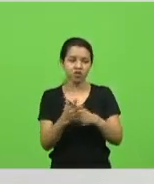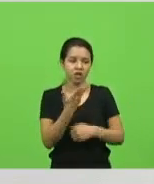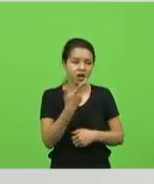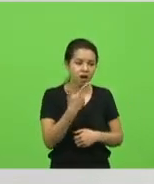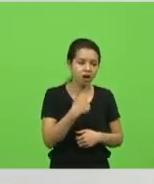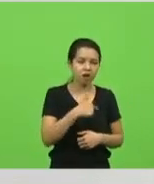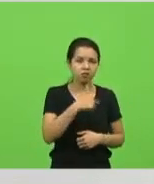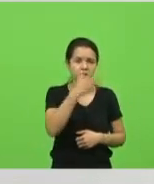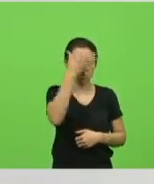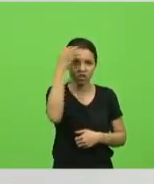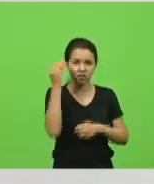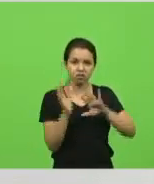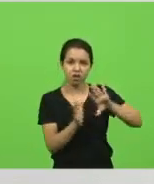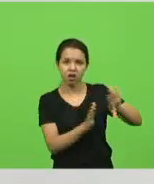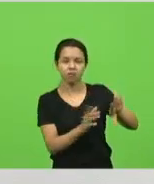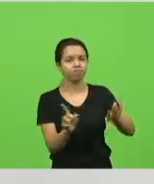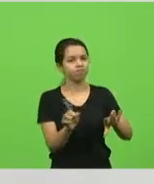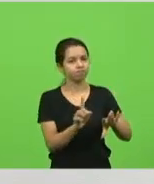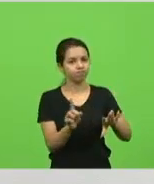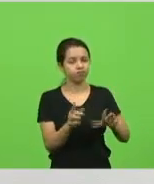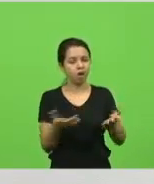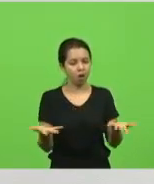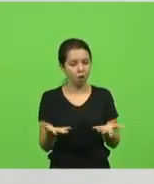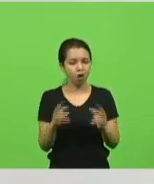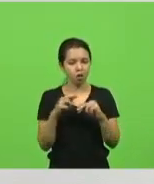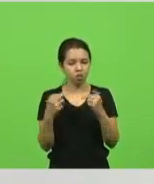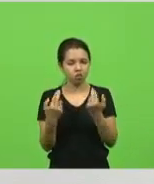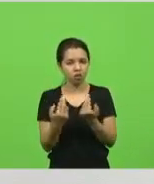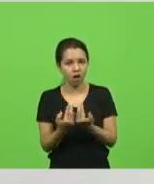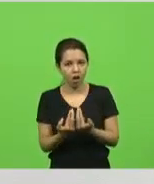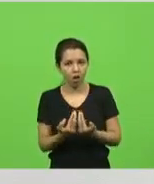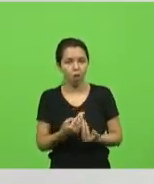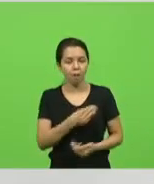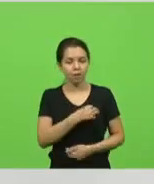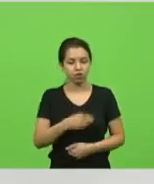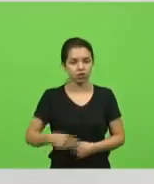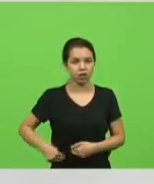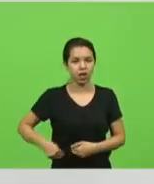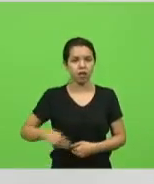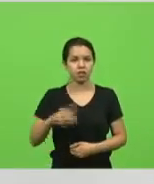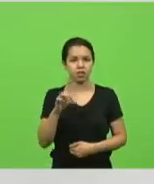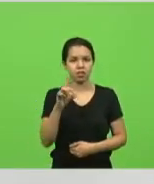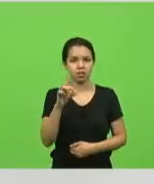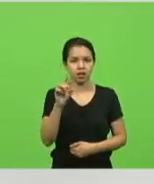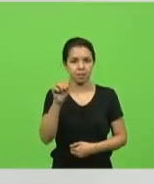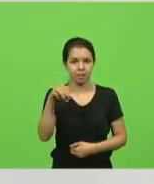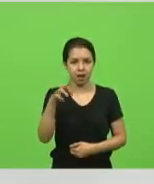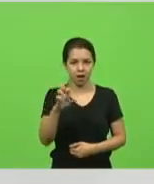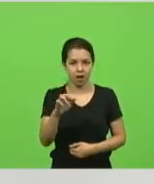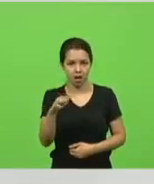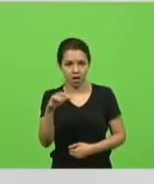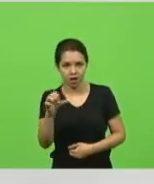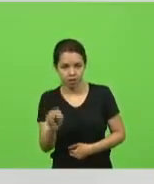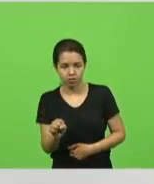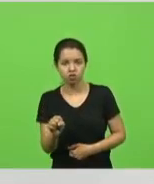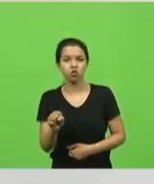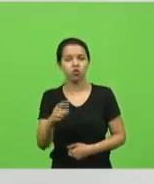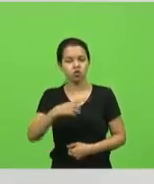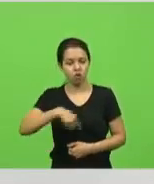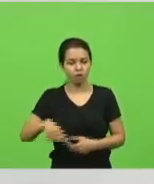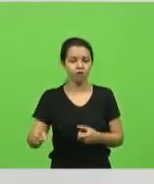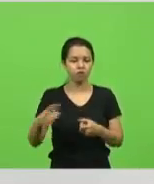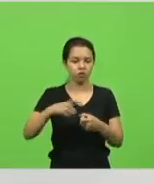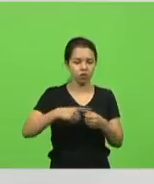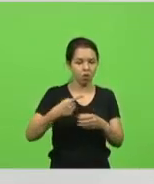reunião com a ministra Damares agora, que é experta nesta luta. E a gente quer voltar mais instruído. E aqui na casa, nas comissões, fazer o nosso melhor